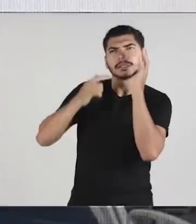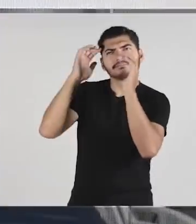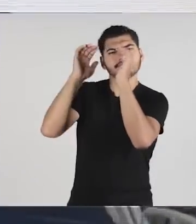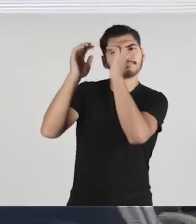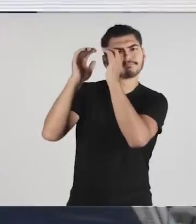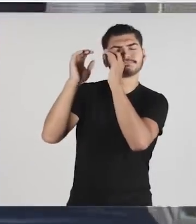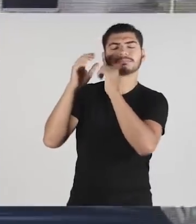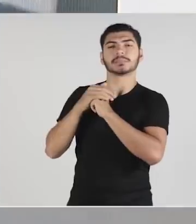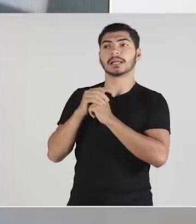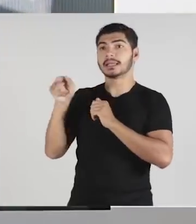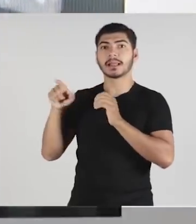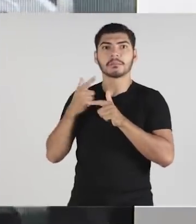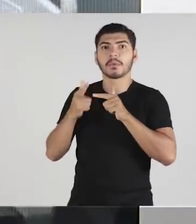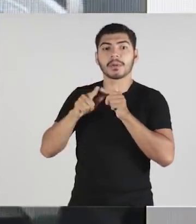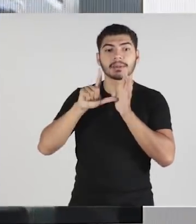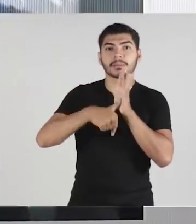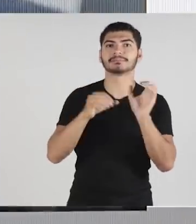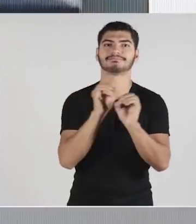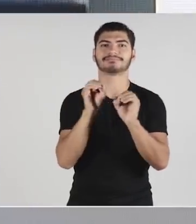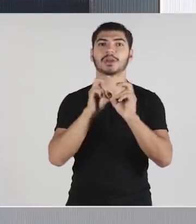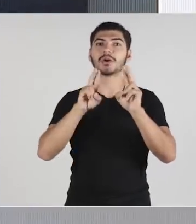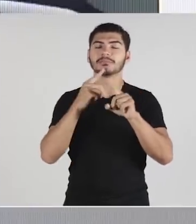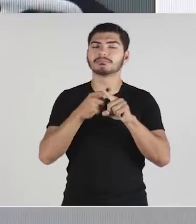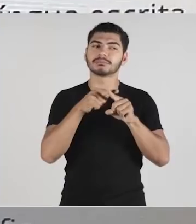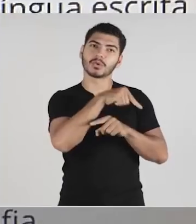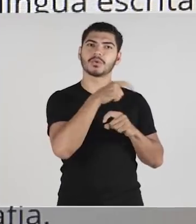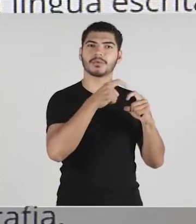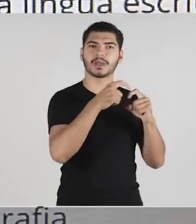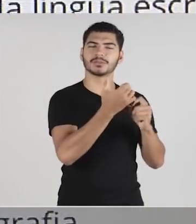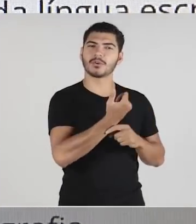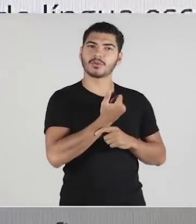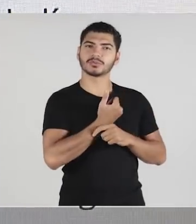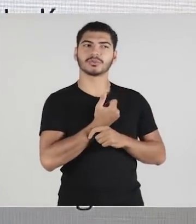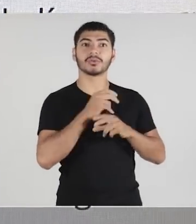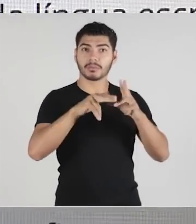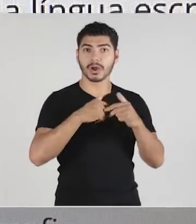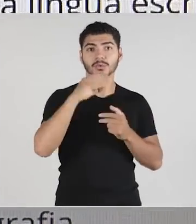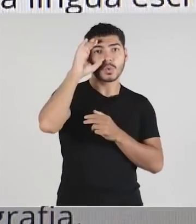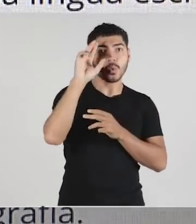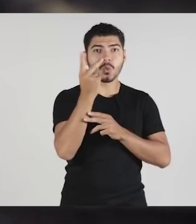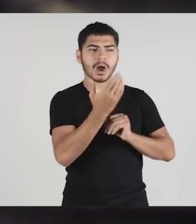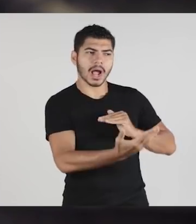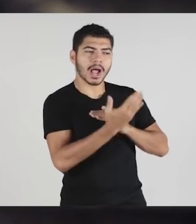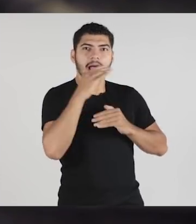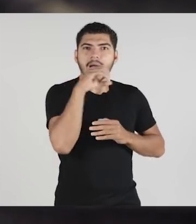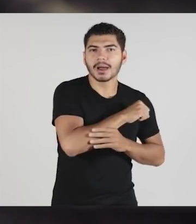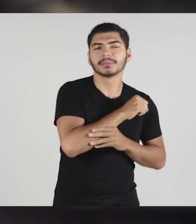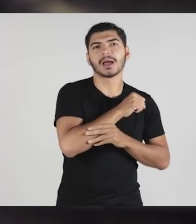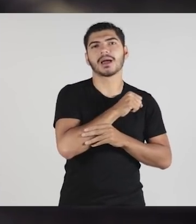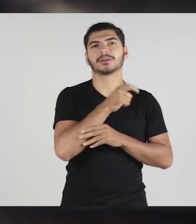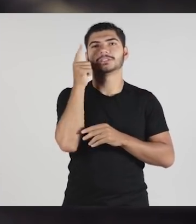intracraniano e saiu sem sequelas. E depois ele mandou um depoimento dizendo que se não fosse a ajuda rápida do Hugo,